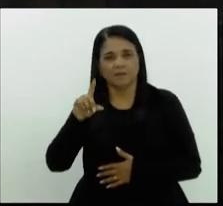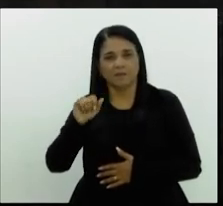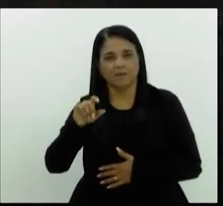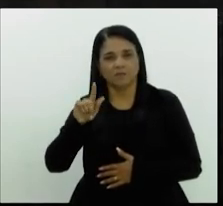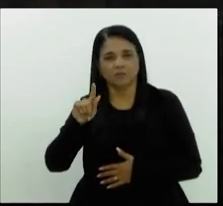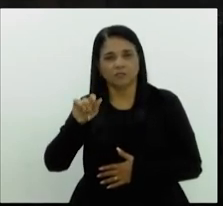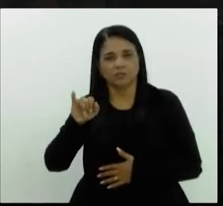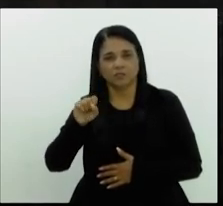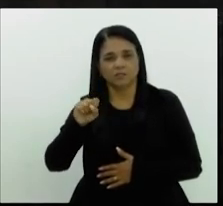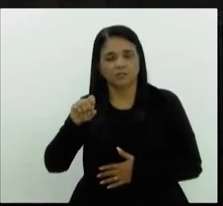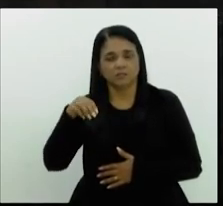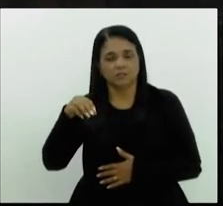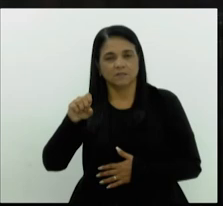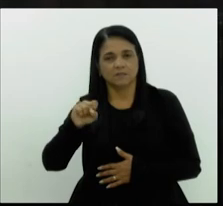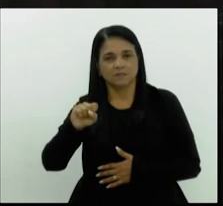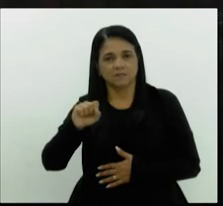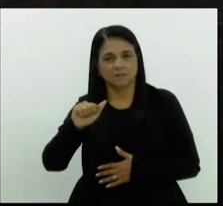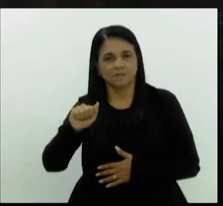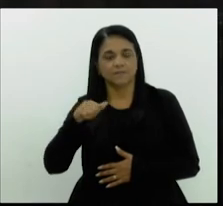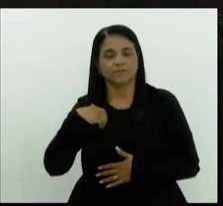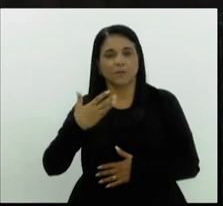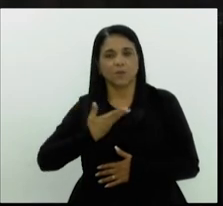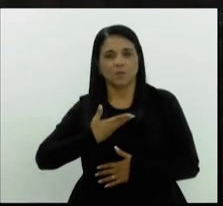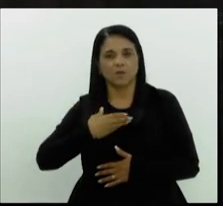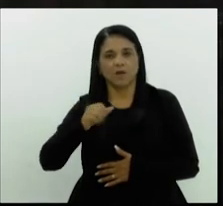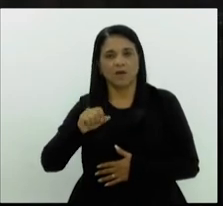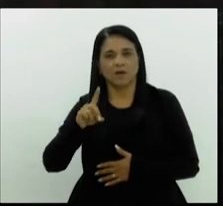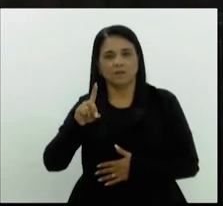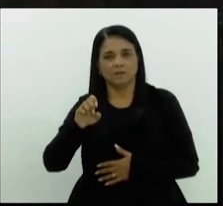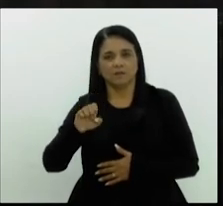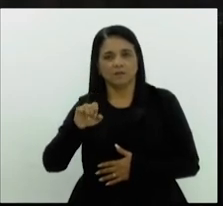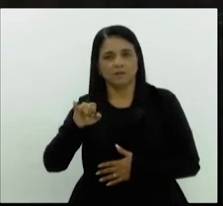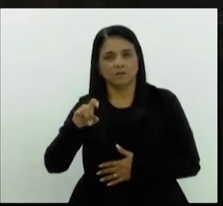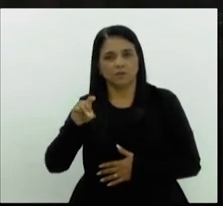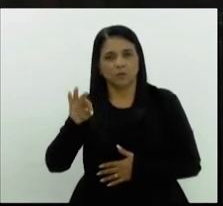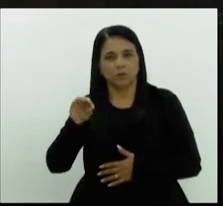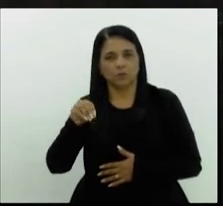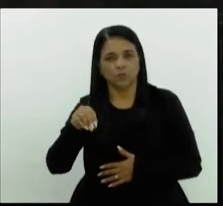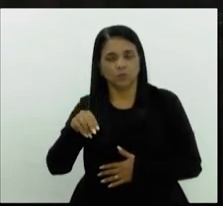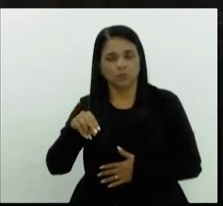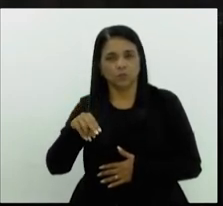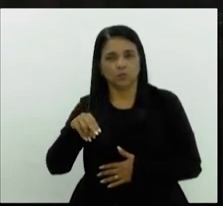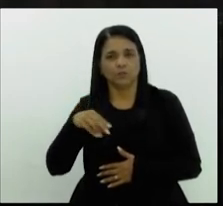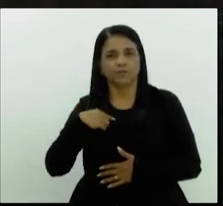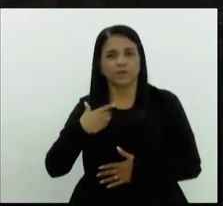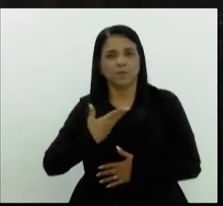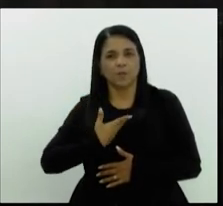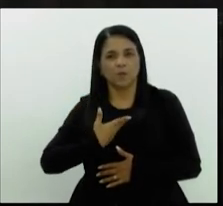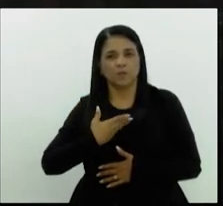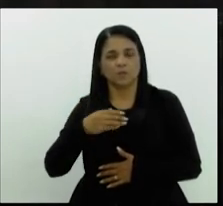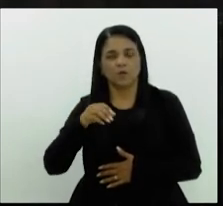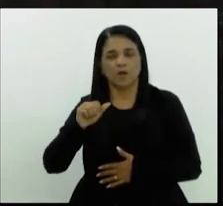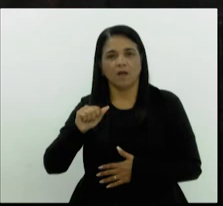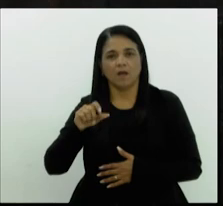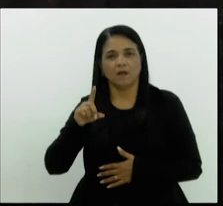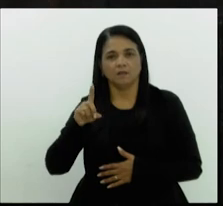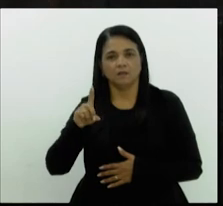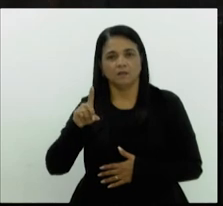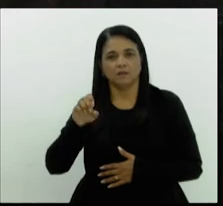Adelina irmão e amigo Adelina, meu o meu irmão e amigo Adilson,